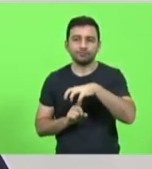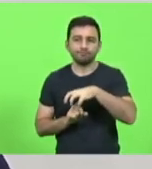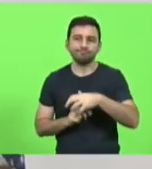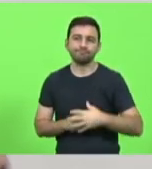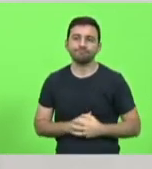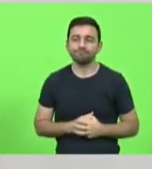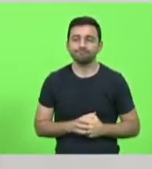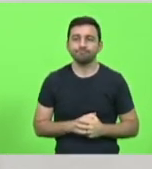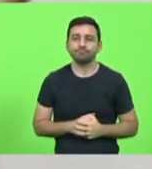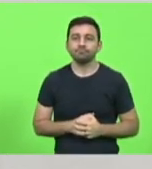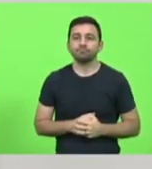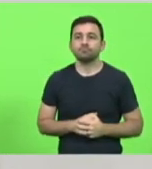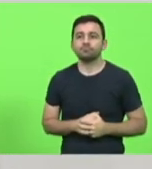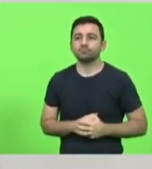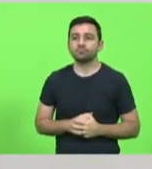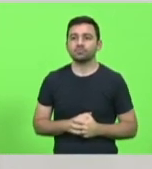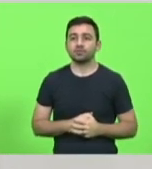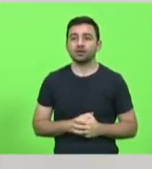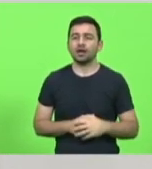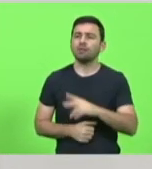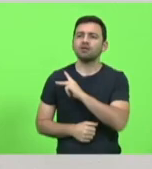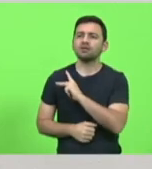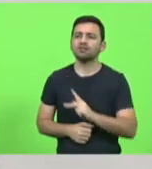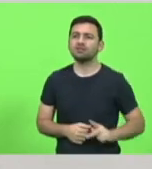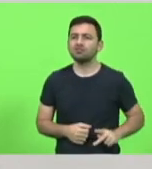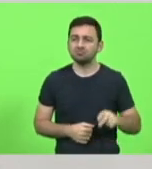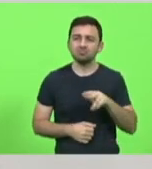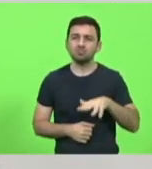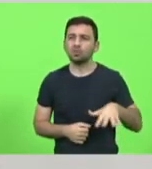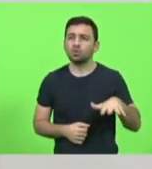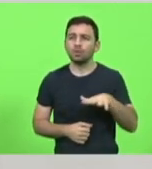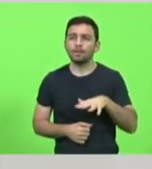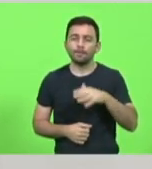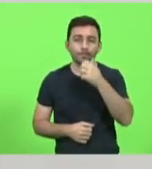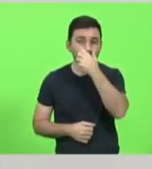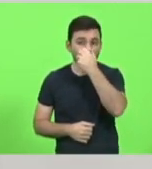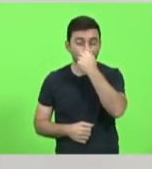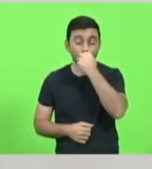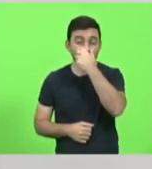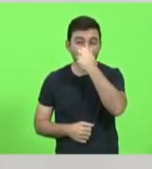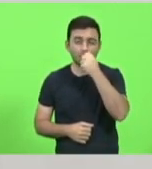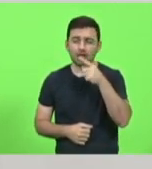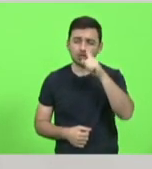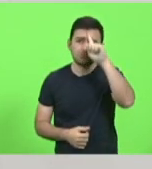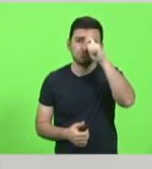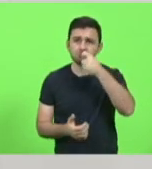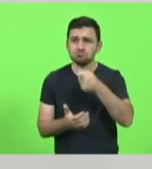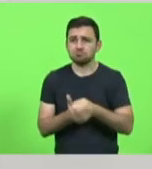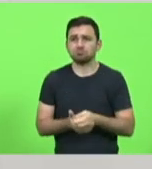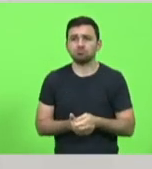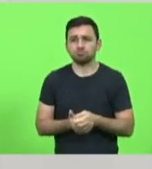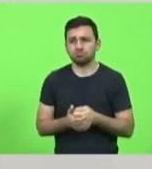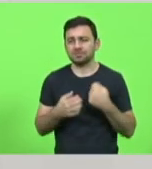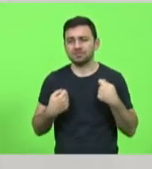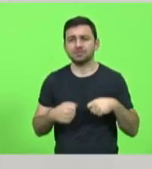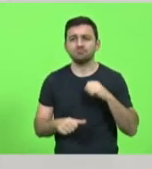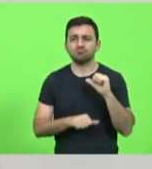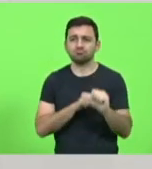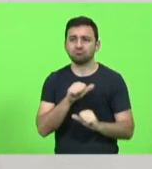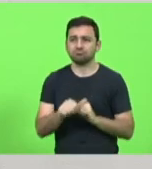A Previdência Geral foi obrigada a fazer a reforma, Sargento Lima. O presidente tomou essa decisão ou faz a reforma